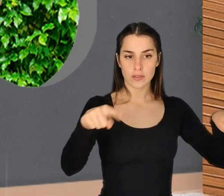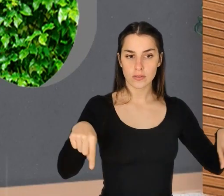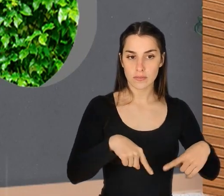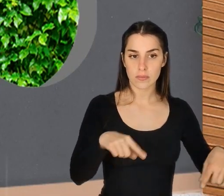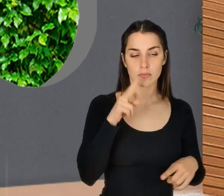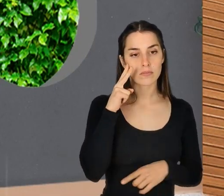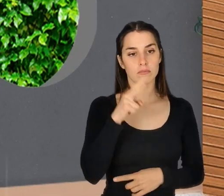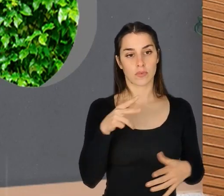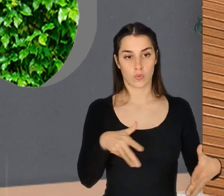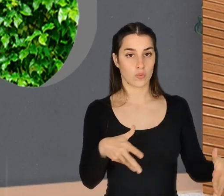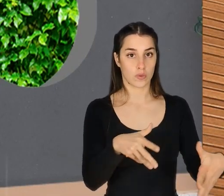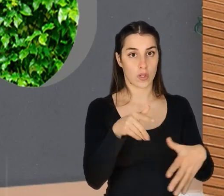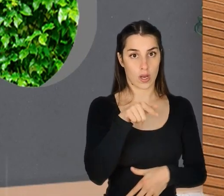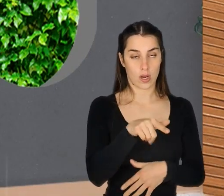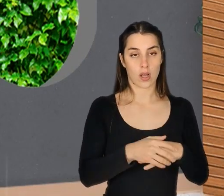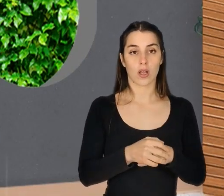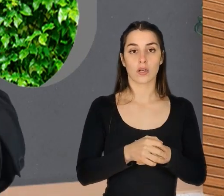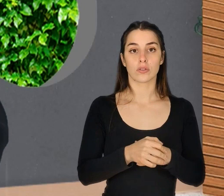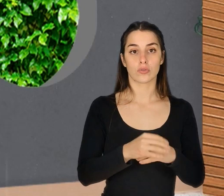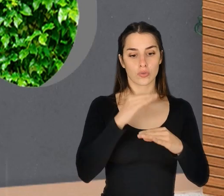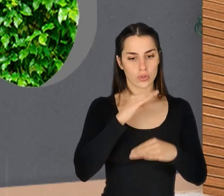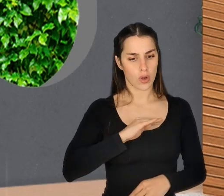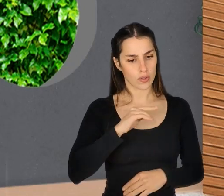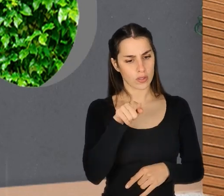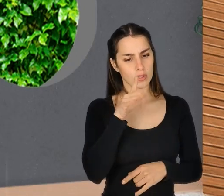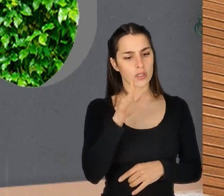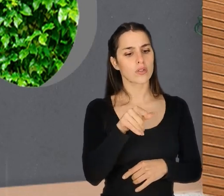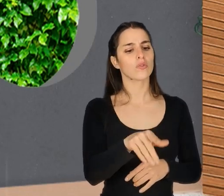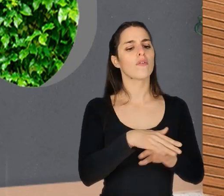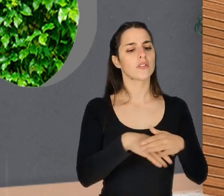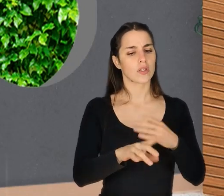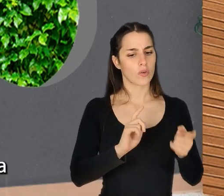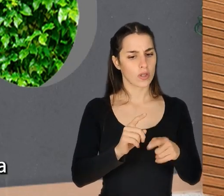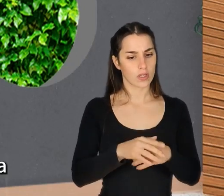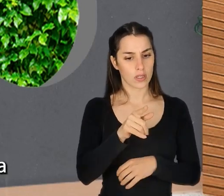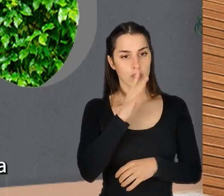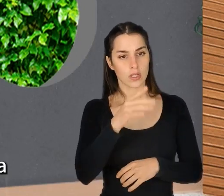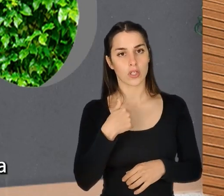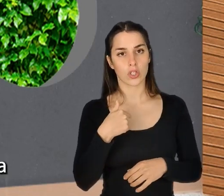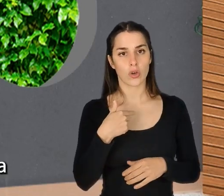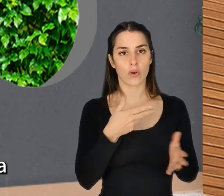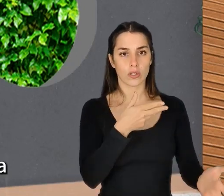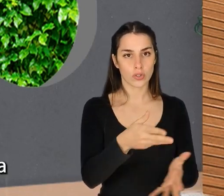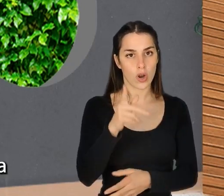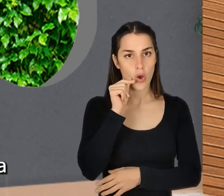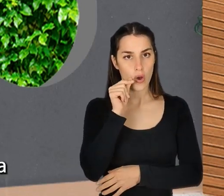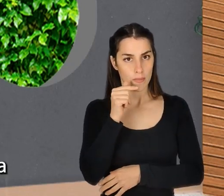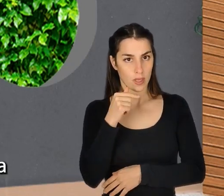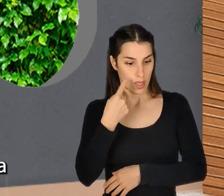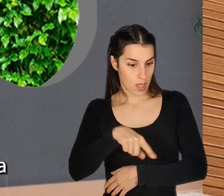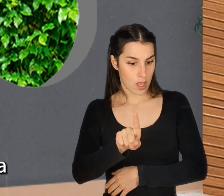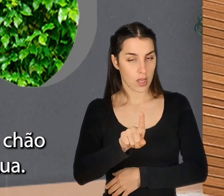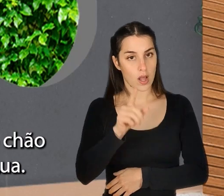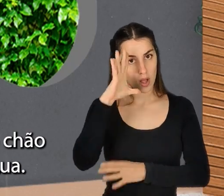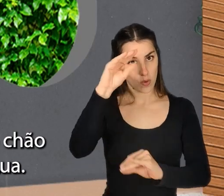e está um varredor lá no chão, não é? E ele diz, meu bom homem, o que é estás aqui a fazer? Ele diz, olha, eu estou a ajudar um homem a ir à lua, porque ele